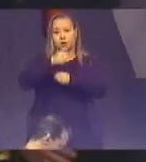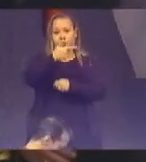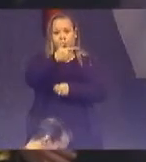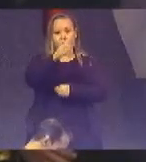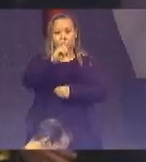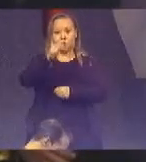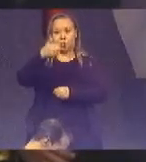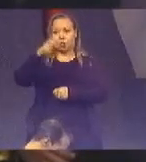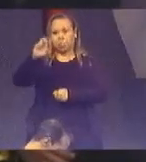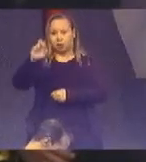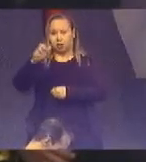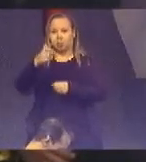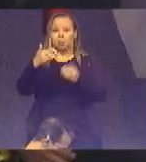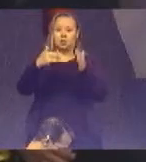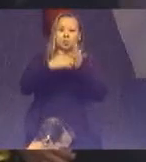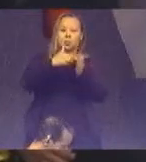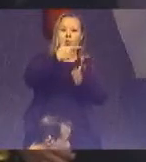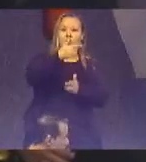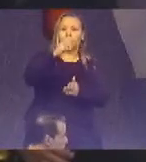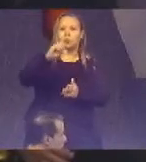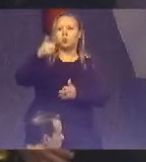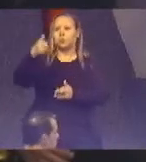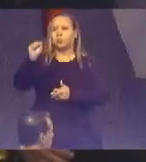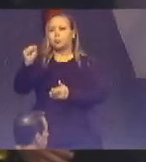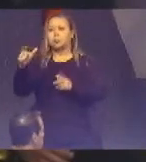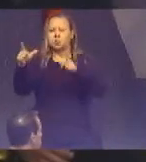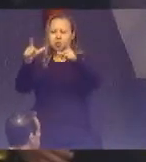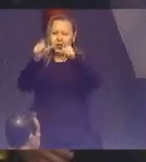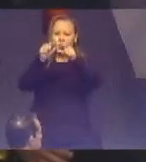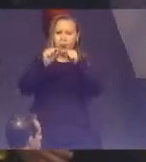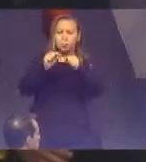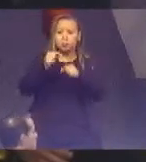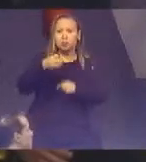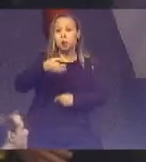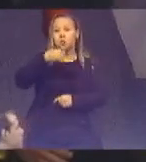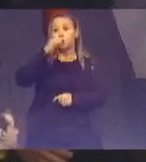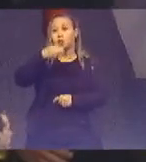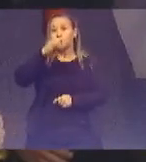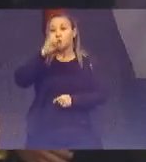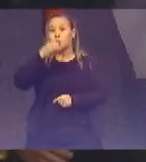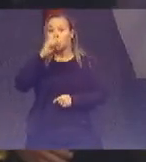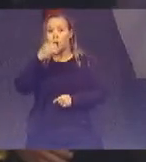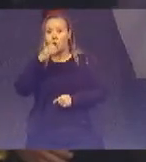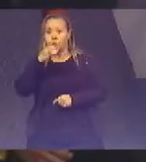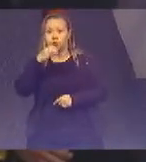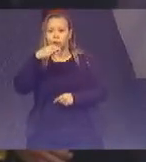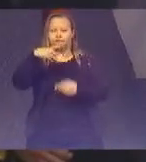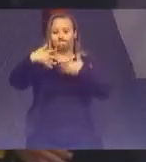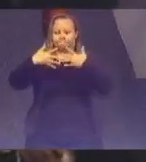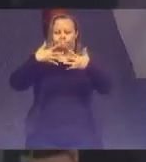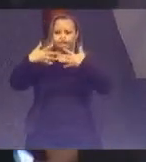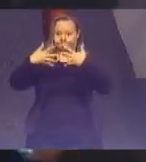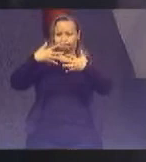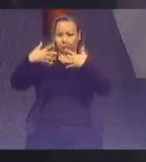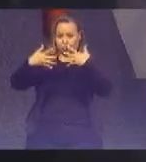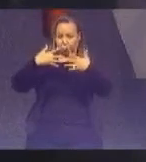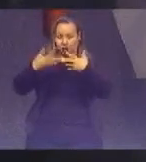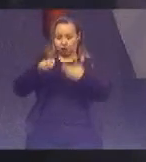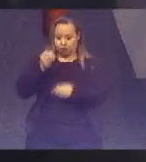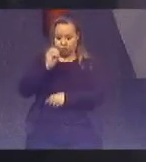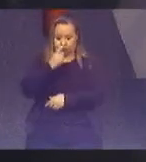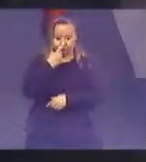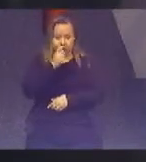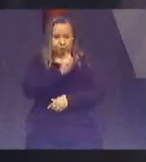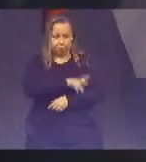tivemos uma redução de 130 milhões de copos plásticos descartáveis. Imagine o impacto